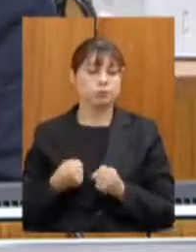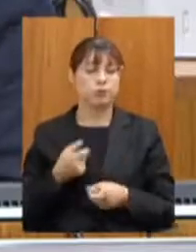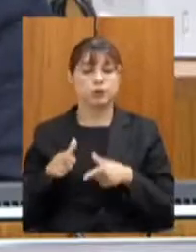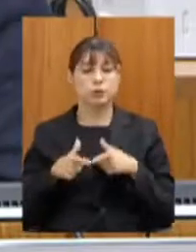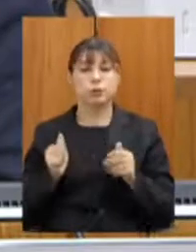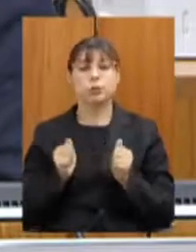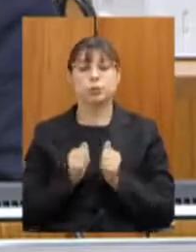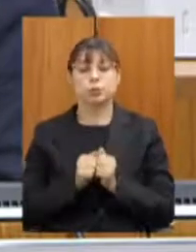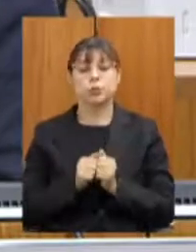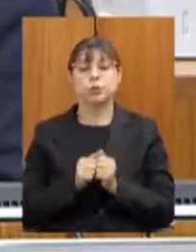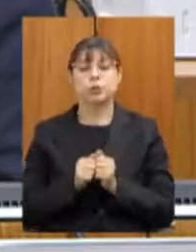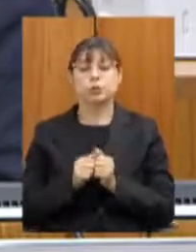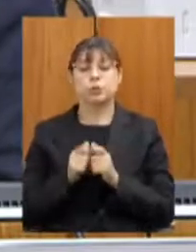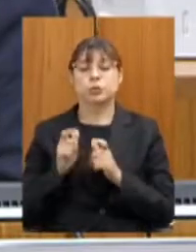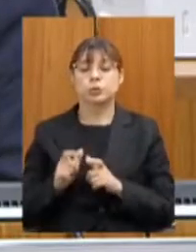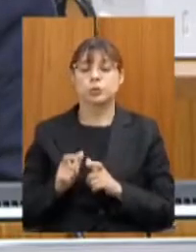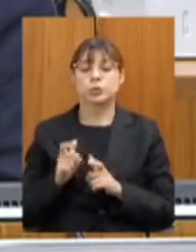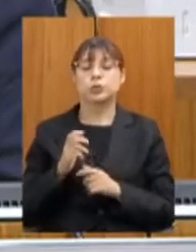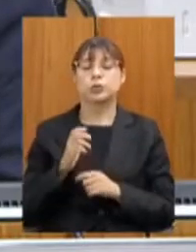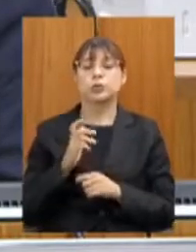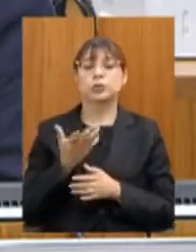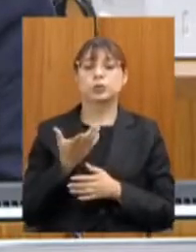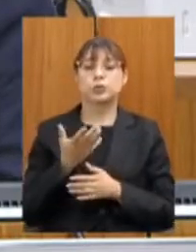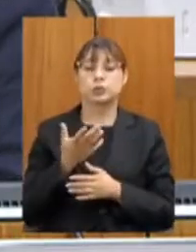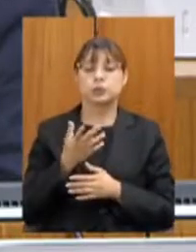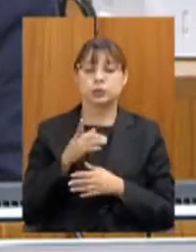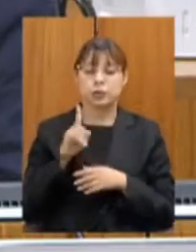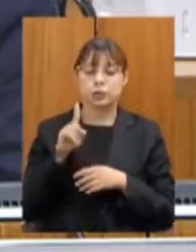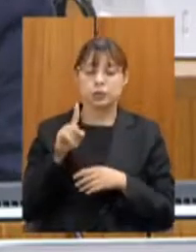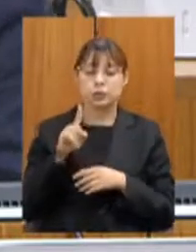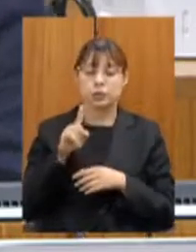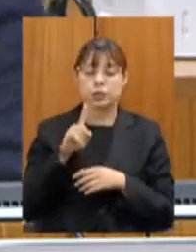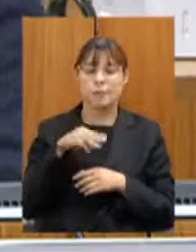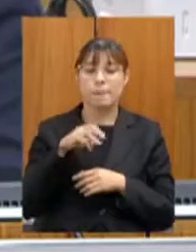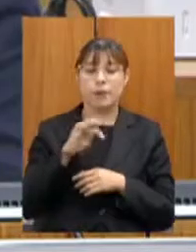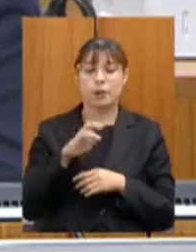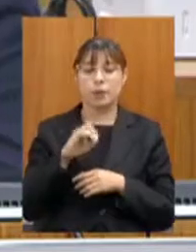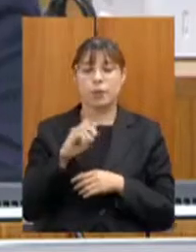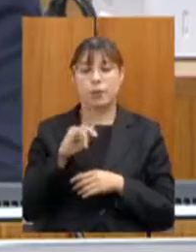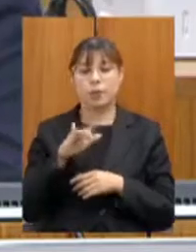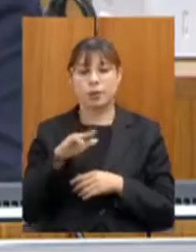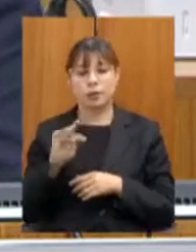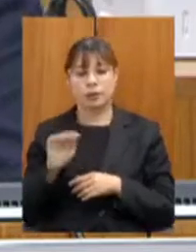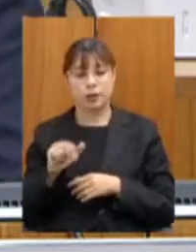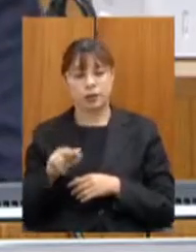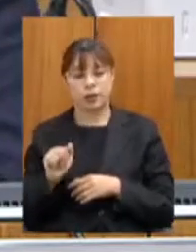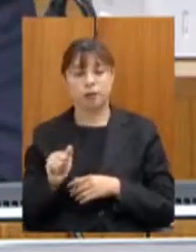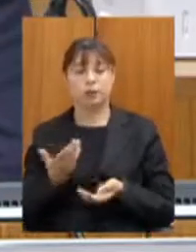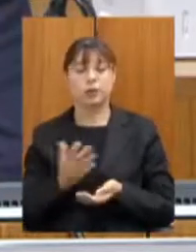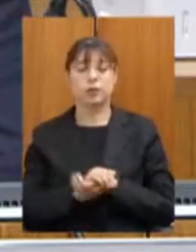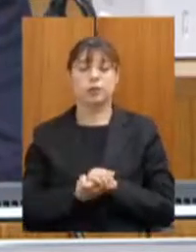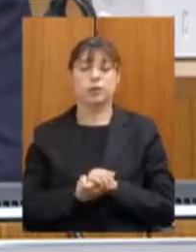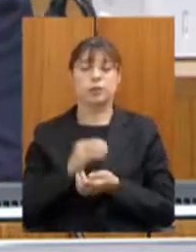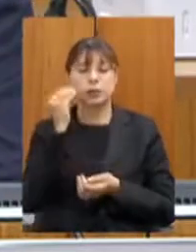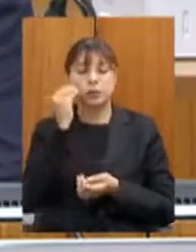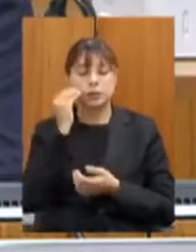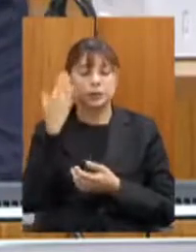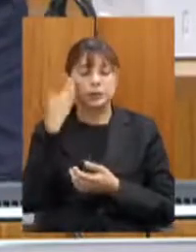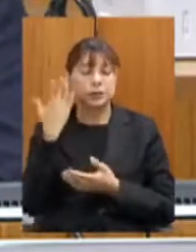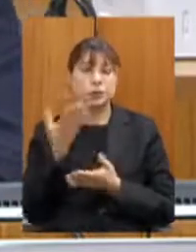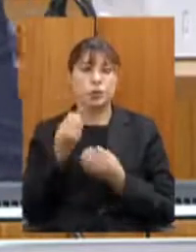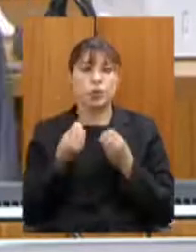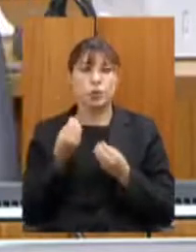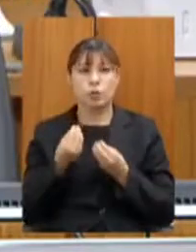Metropolitana, com a própria CENFRA, o plano de mobilidade. O é isso? Integrar, entender como que o metrô da